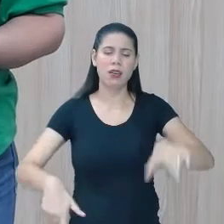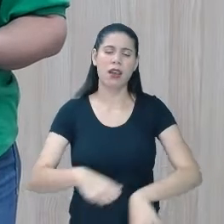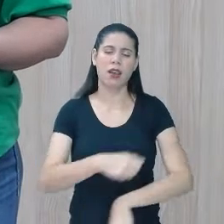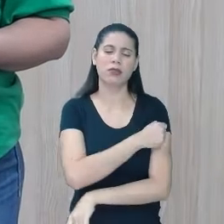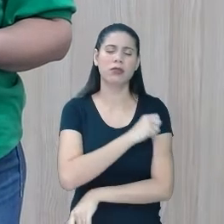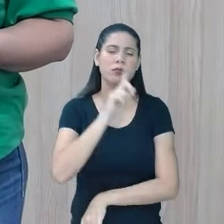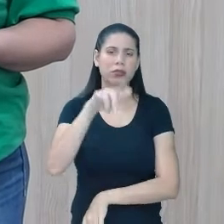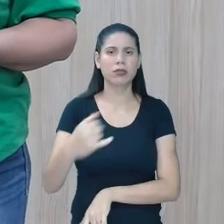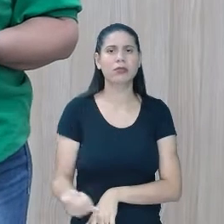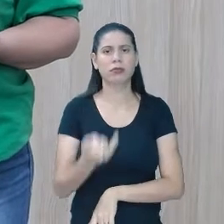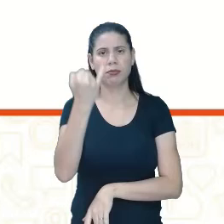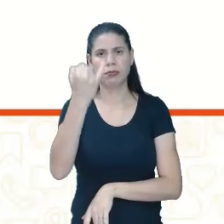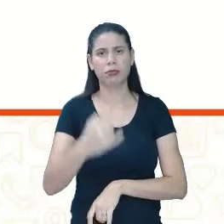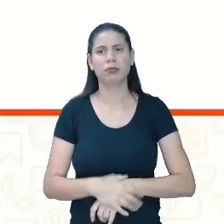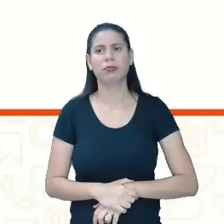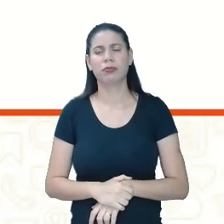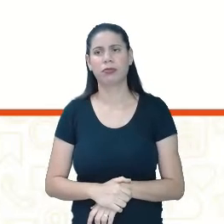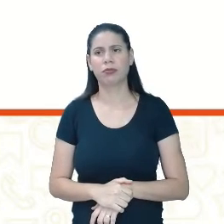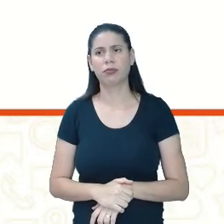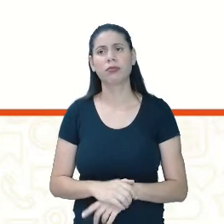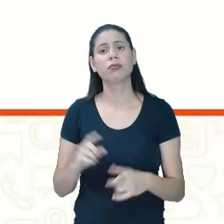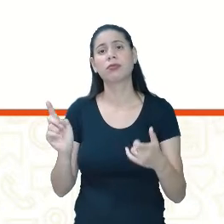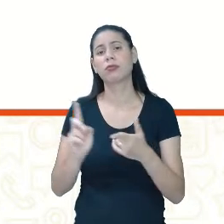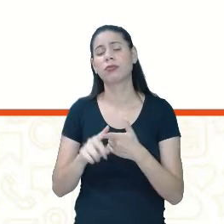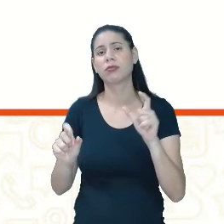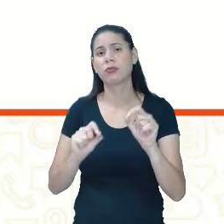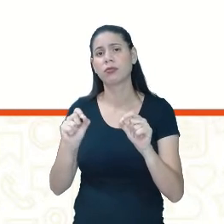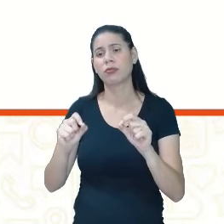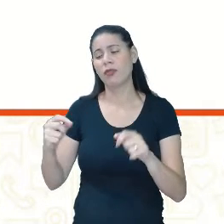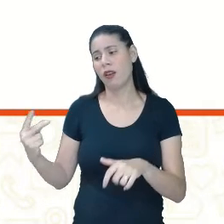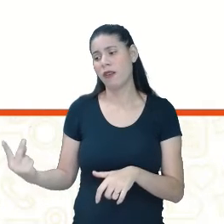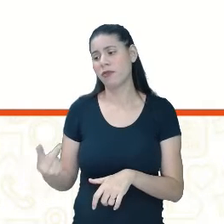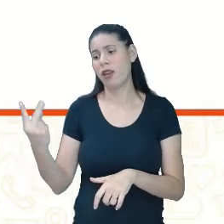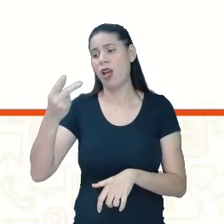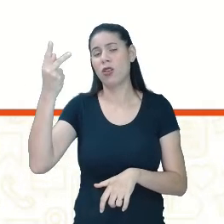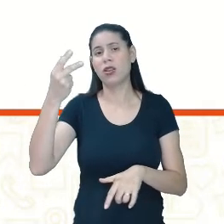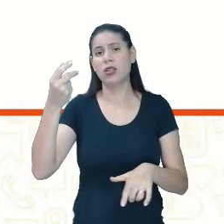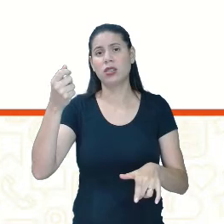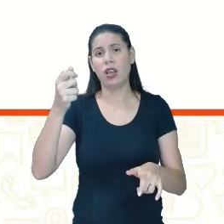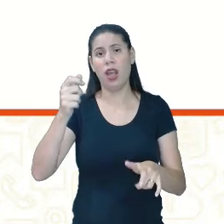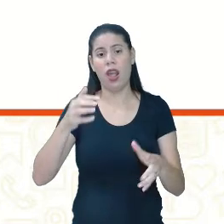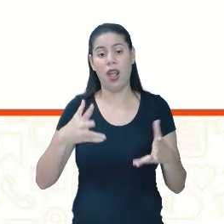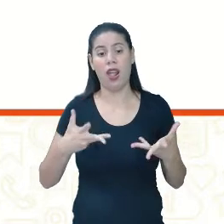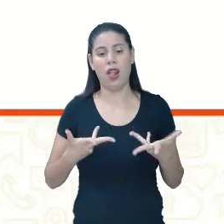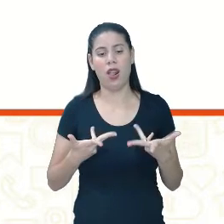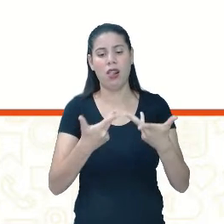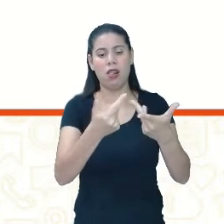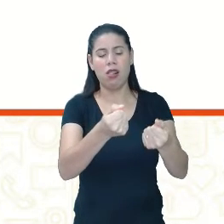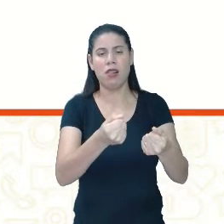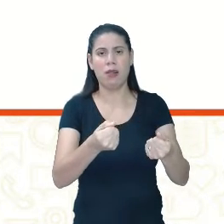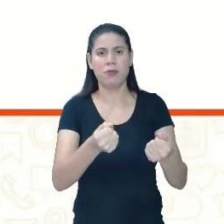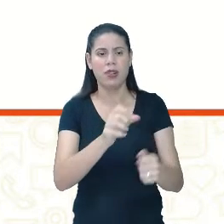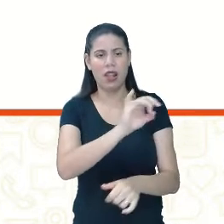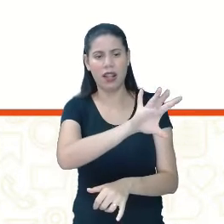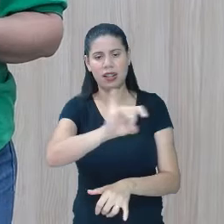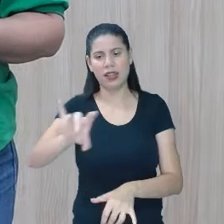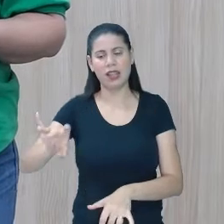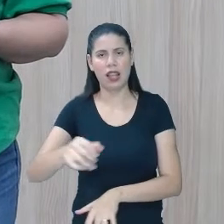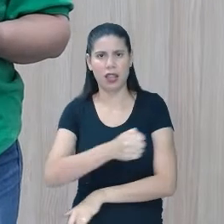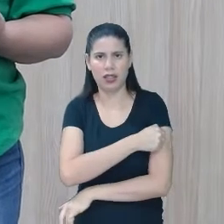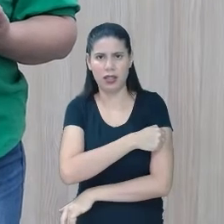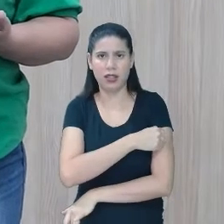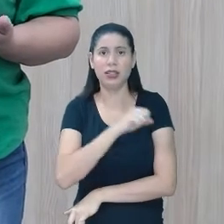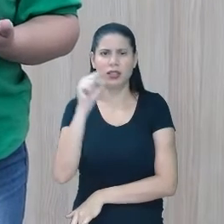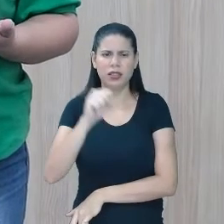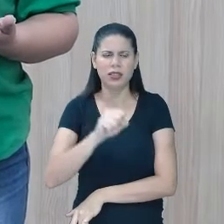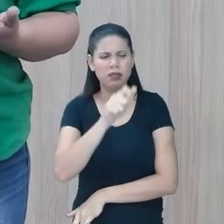especial. A valorização das potencialidades também. Então, o que é que aquele